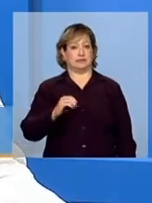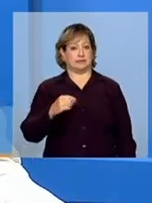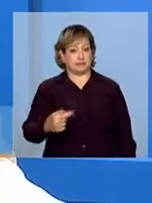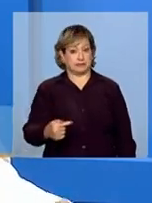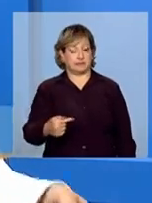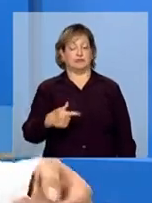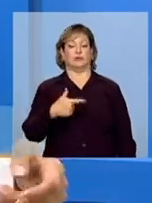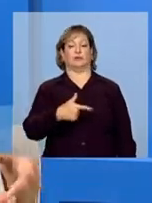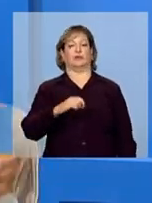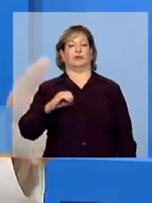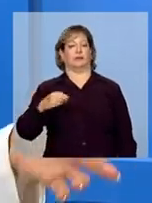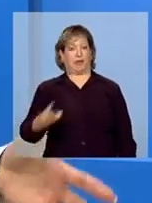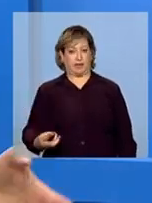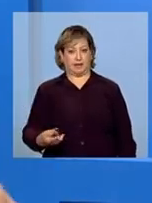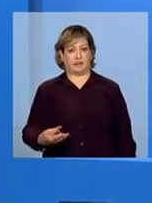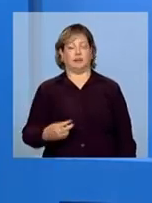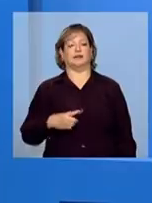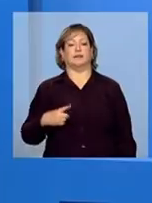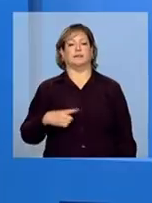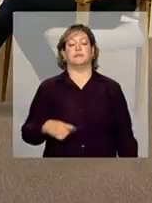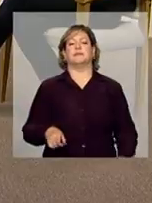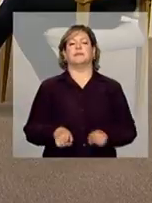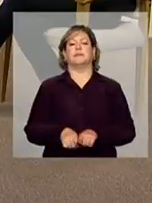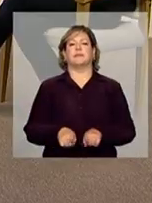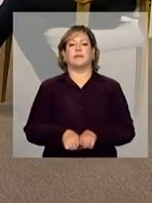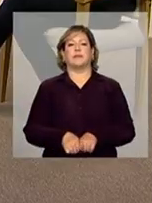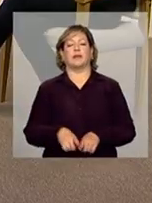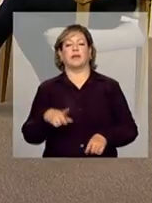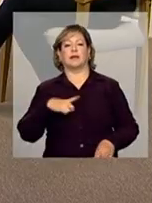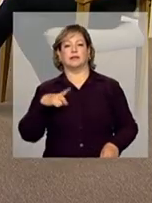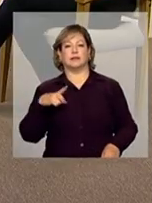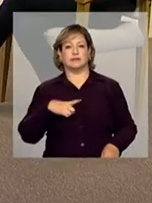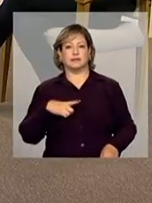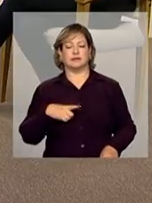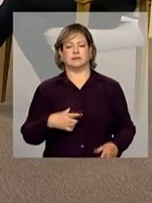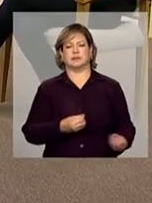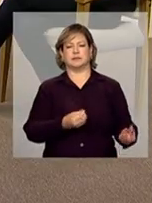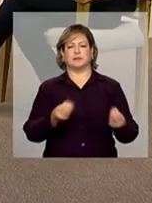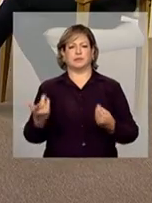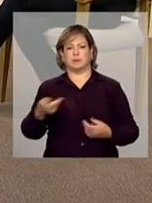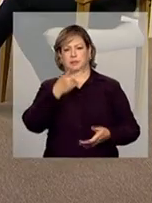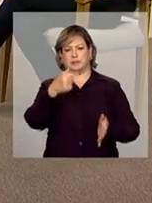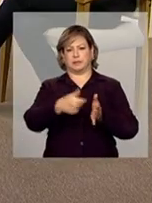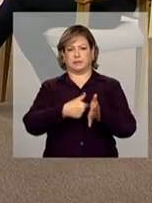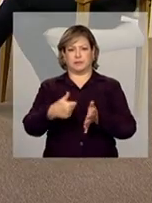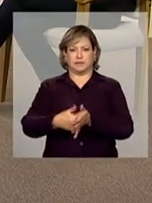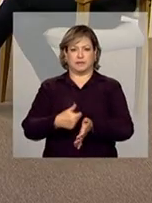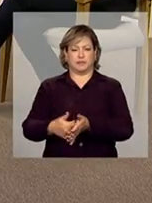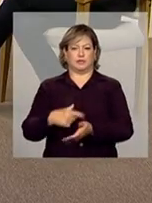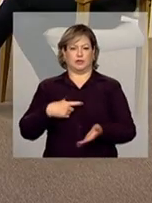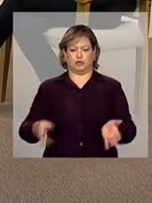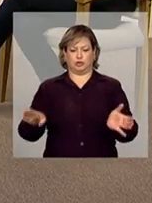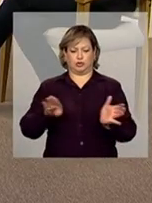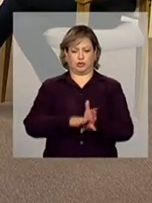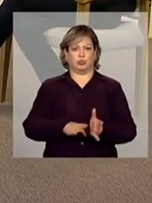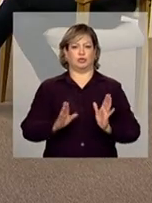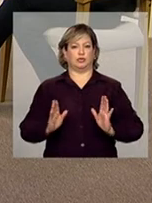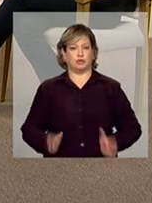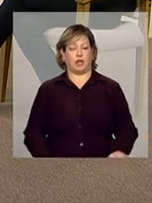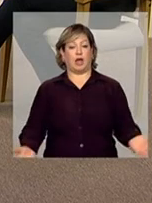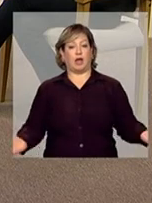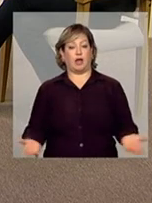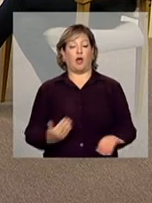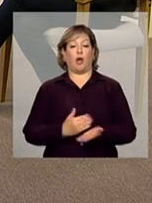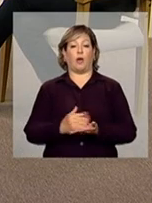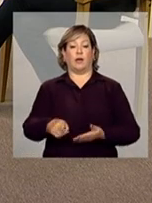2003. Bom, gente, sobrou um monte de perguntas aqui, elas vieram aqui para vocês. Então, eu vou começar